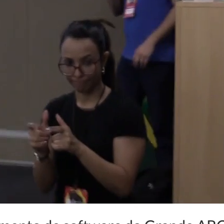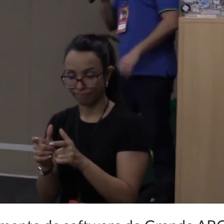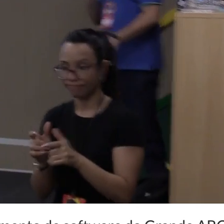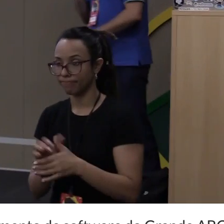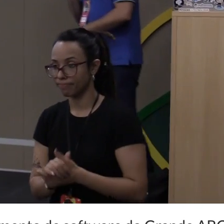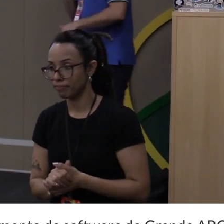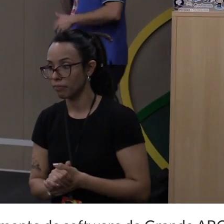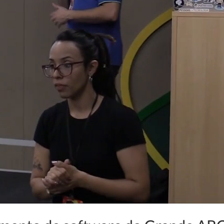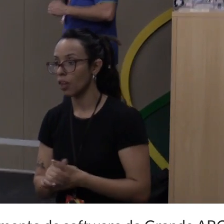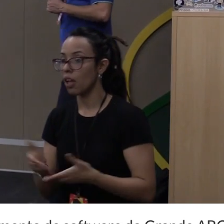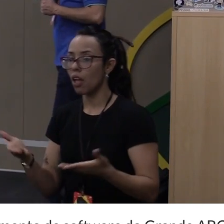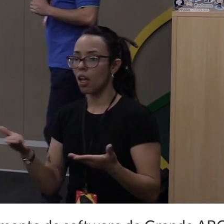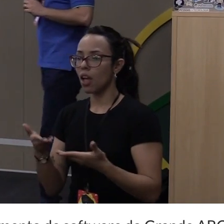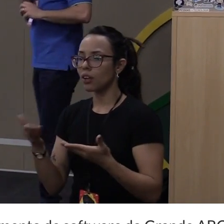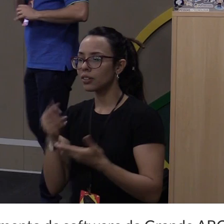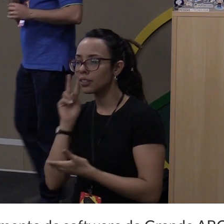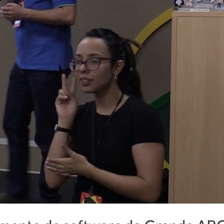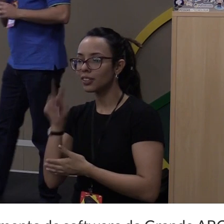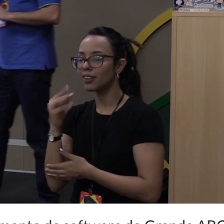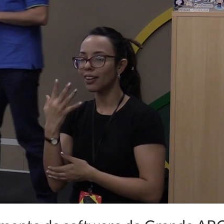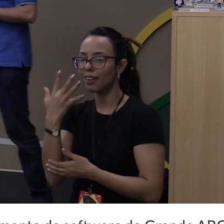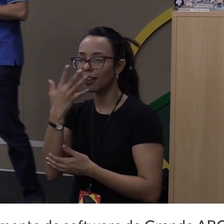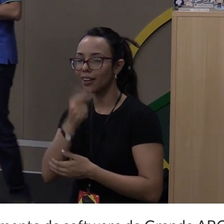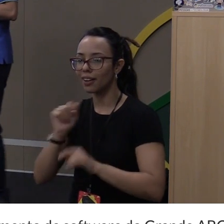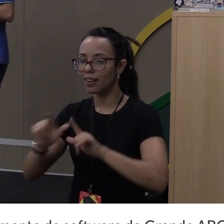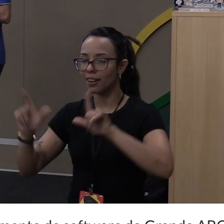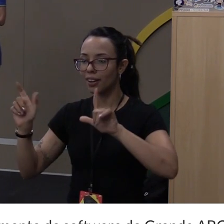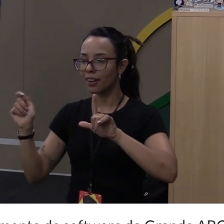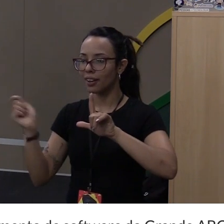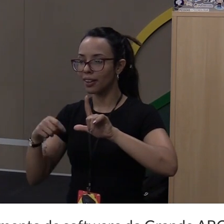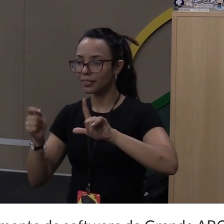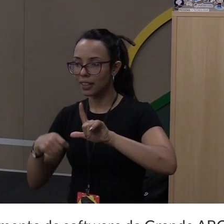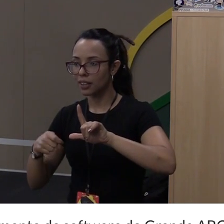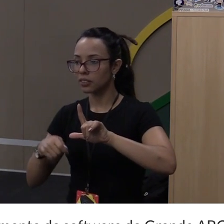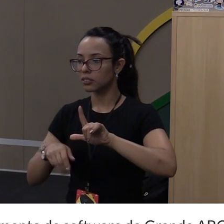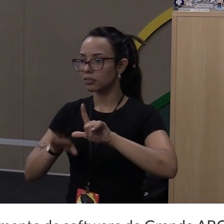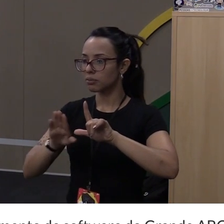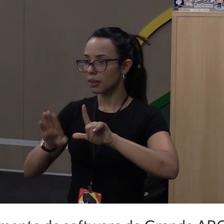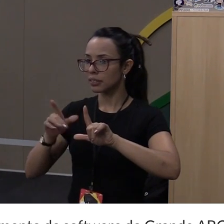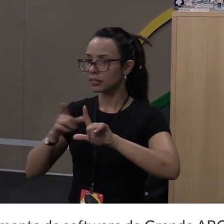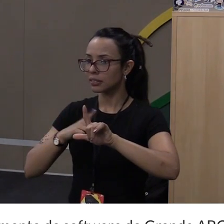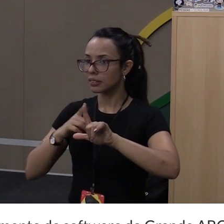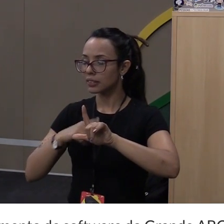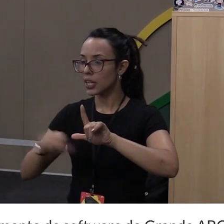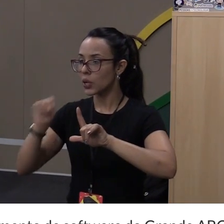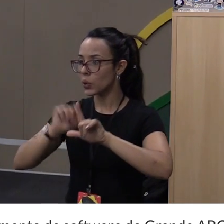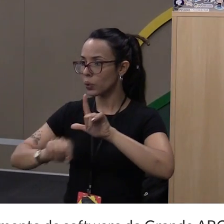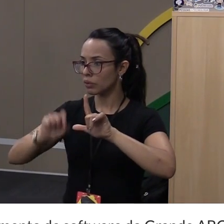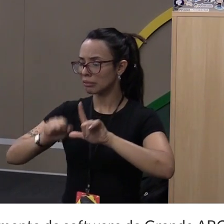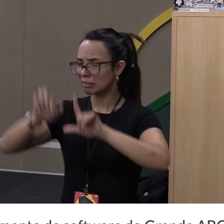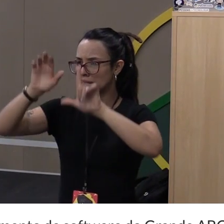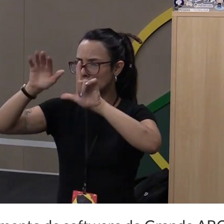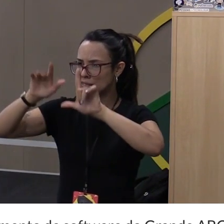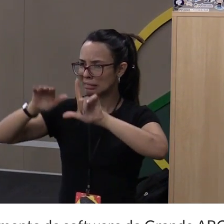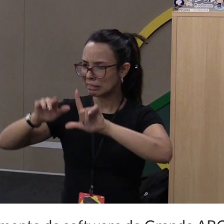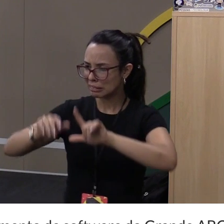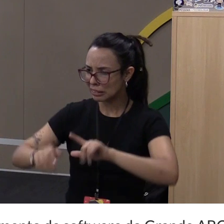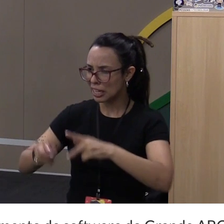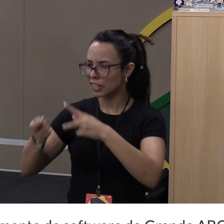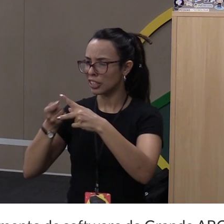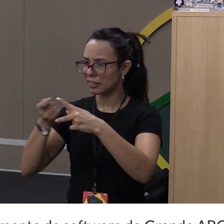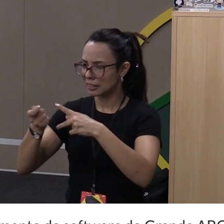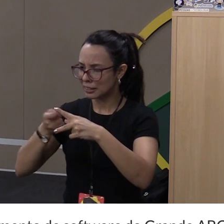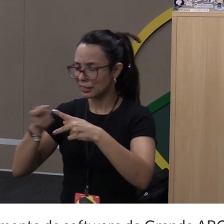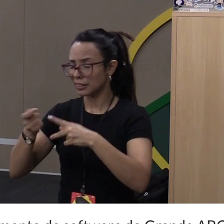Agora você fala, bonitinho, isso aqui funciona e tal. Só que eu tenho aquela super página com aquele JavaScript e meu conteúdo é todo